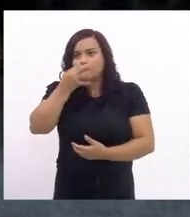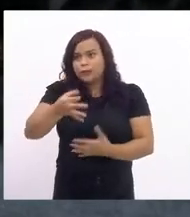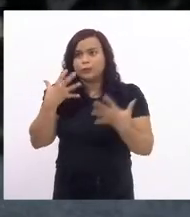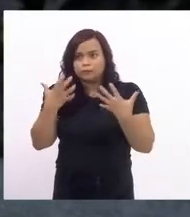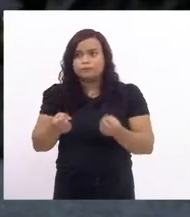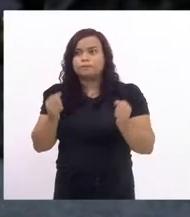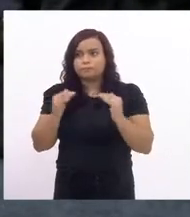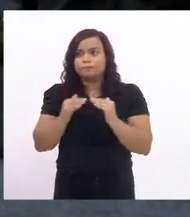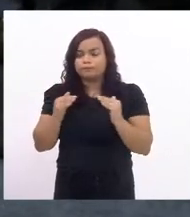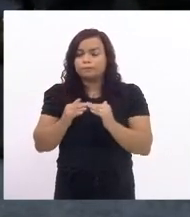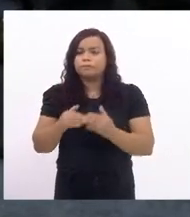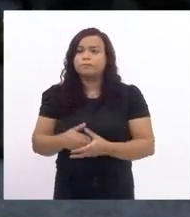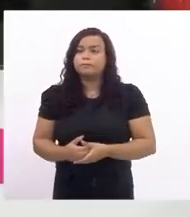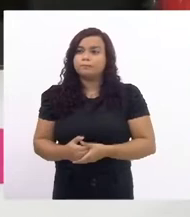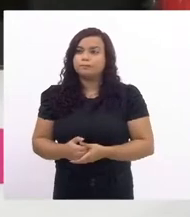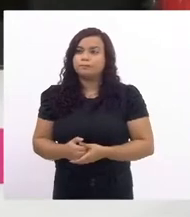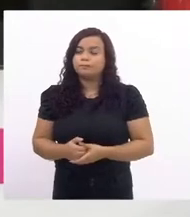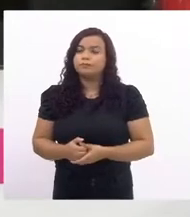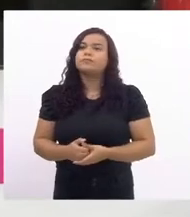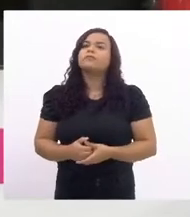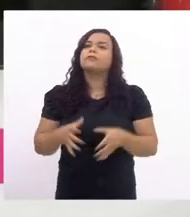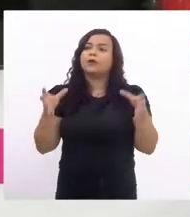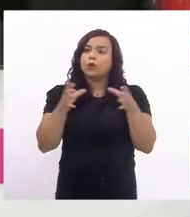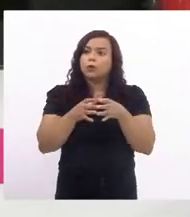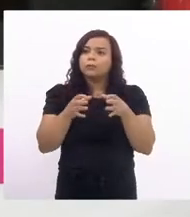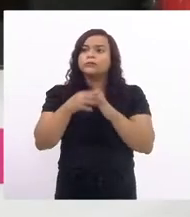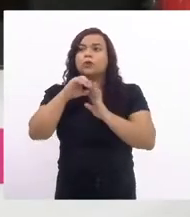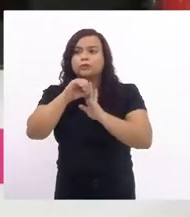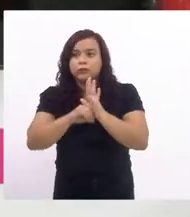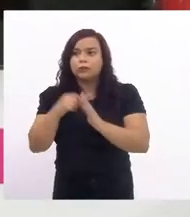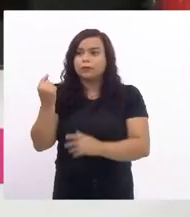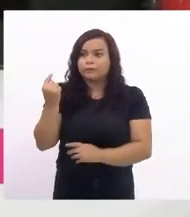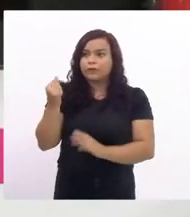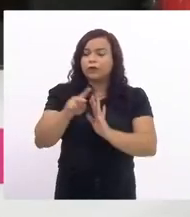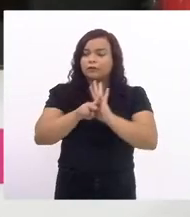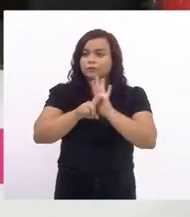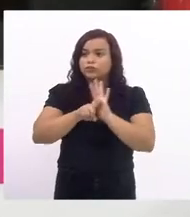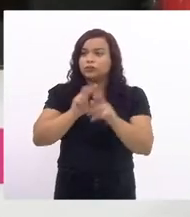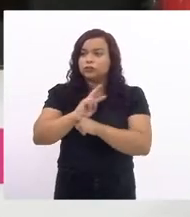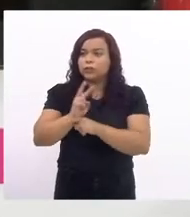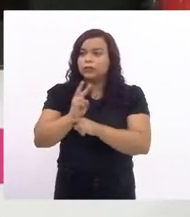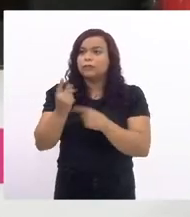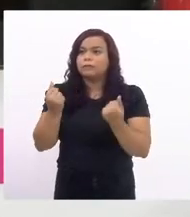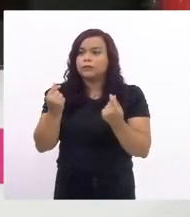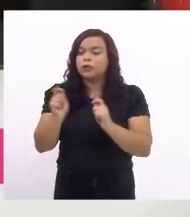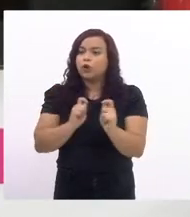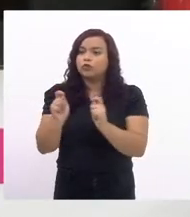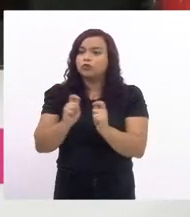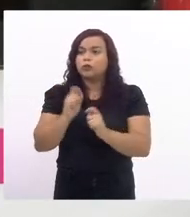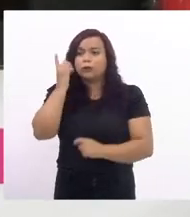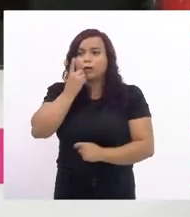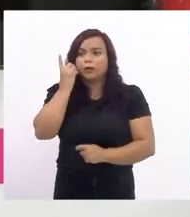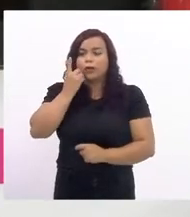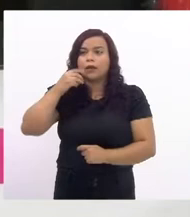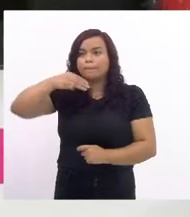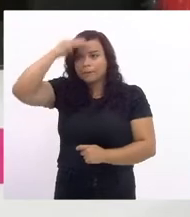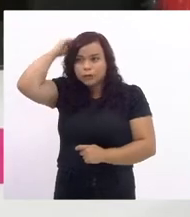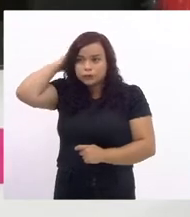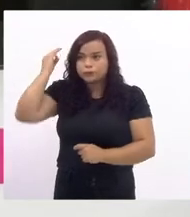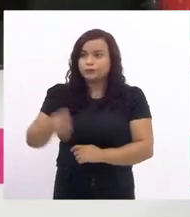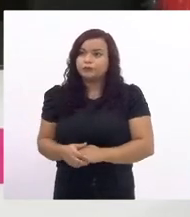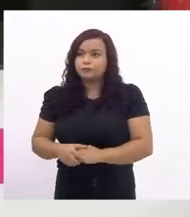favorável pela comissão de orçamentos finanças fiscalização financeira e controle deputado Márcio Pacheco